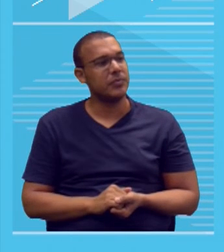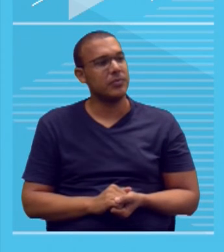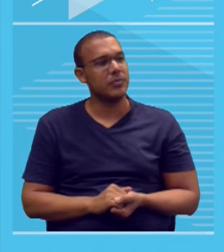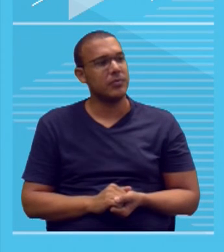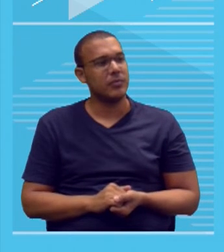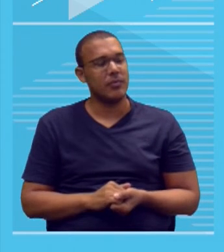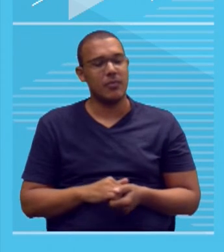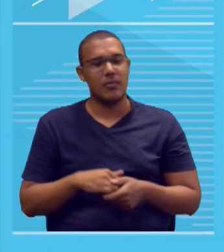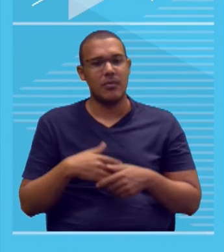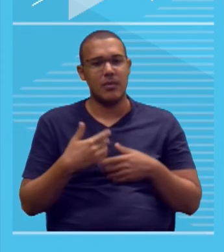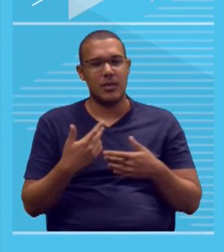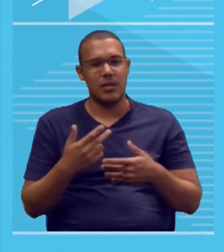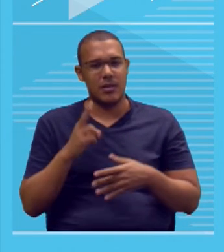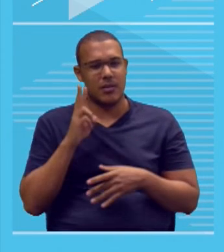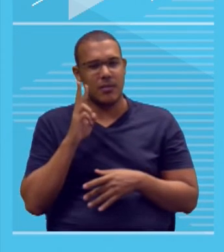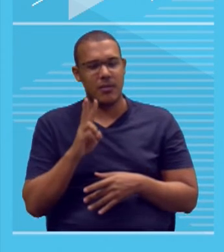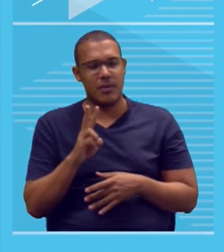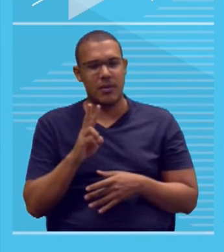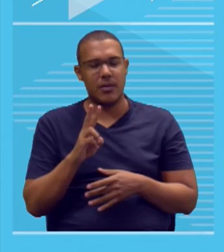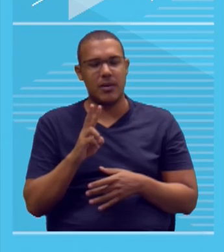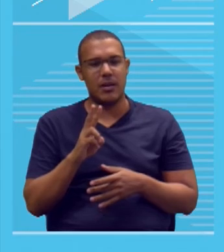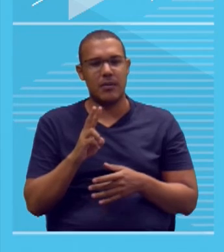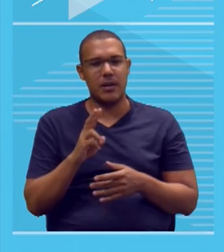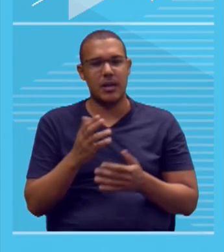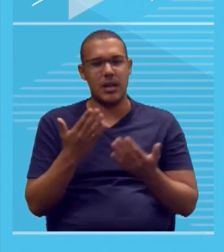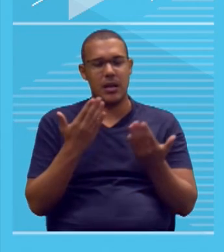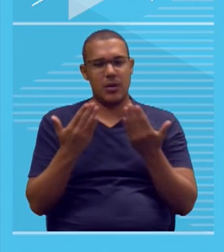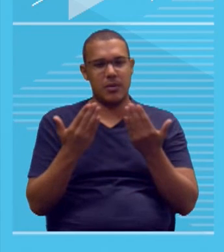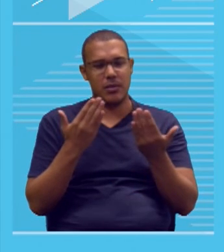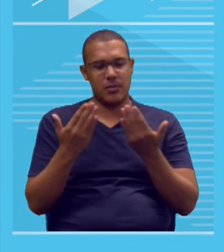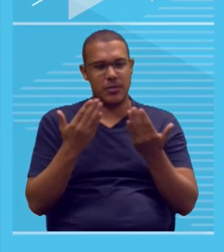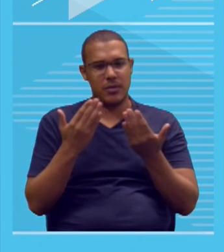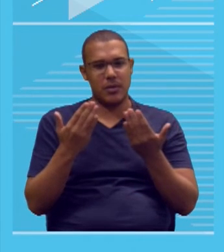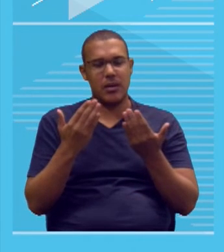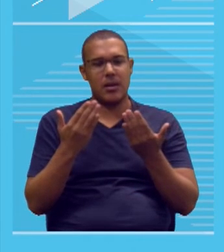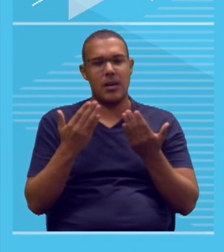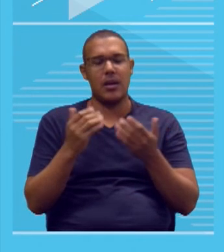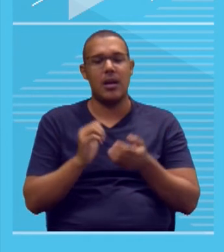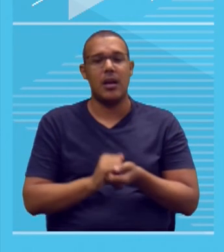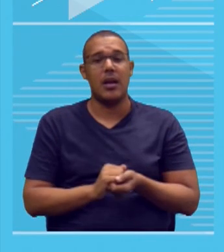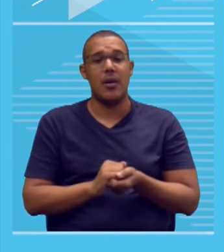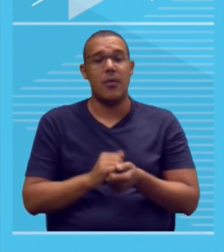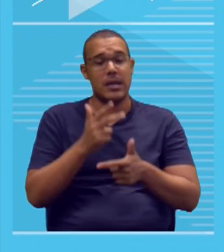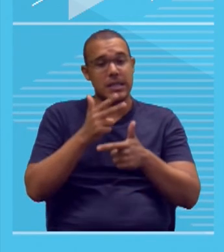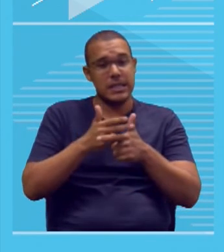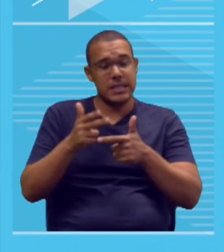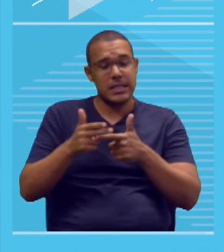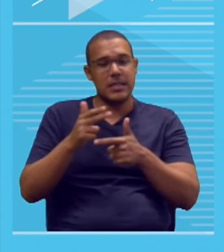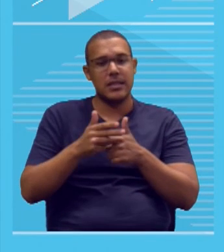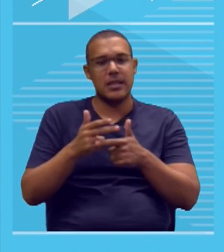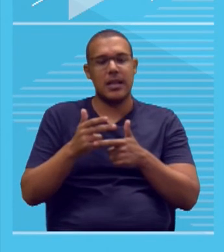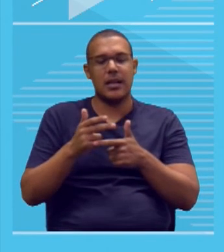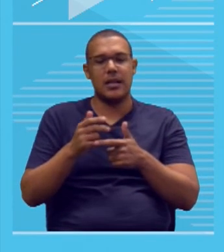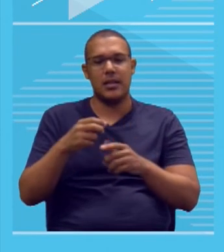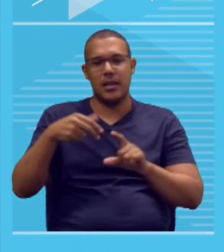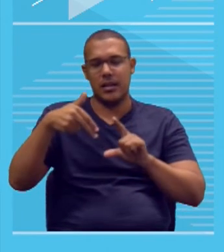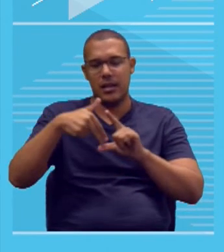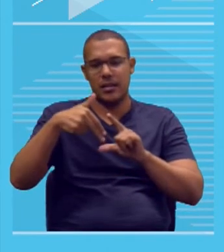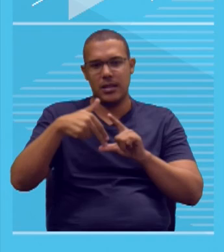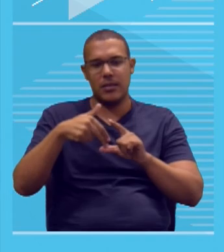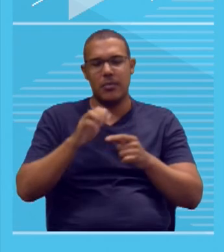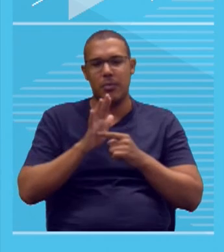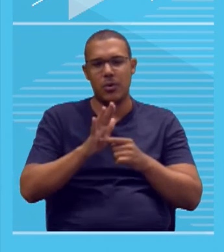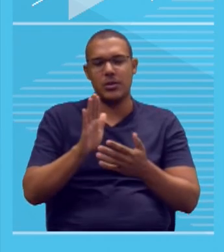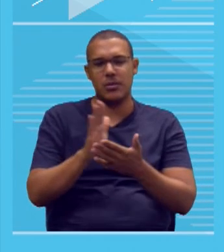repertório foi perfeito. Black Mirror é uma série da plataforma Netflix que traz realmente os impactos, principalmente impactos